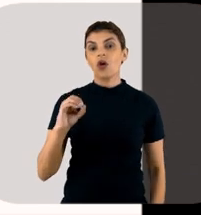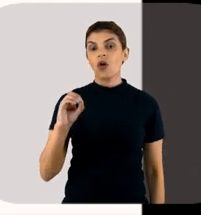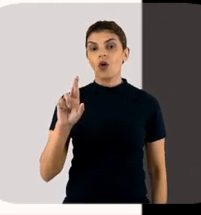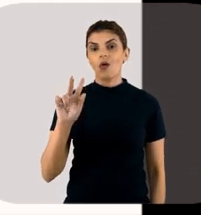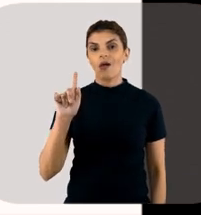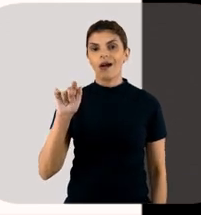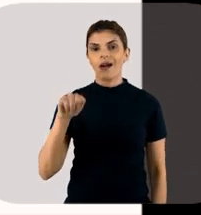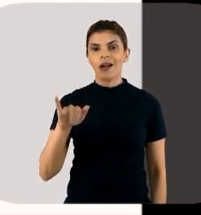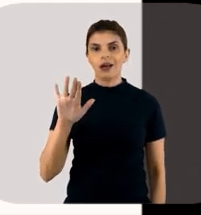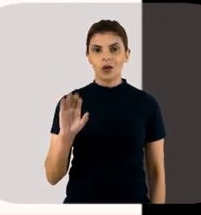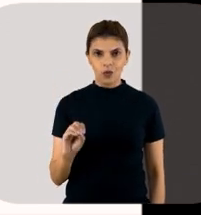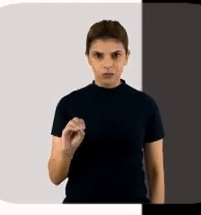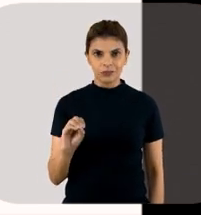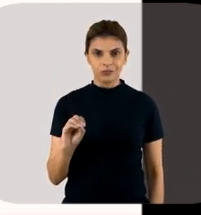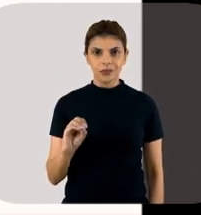orgânica.